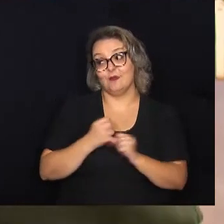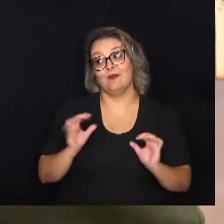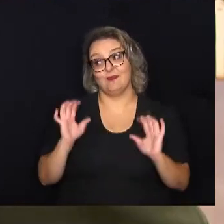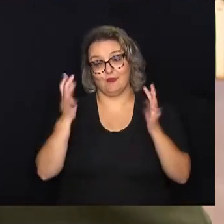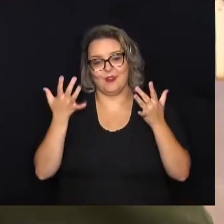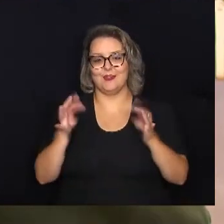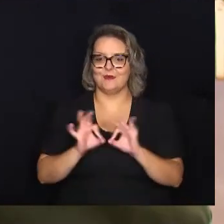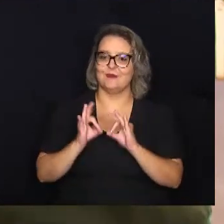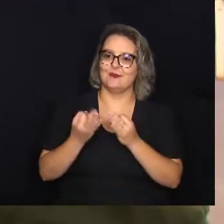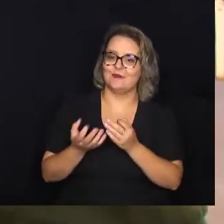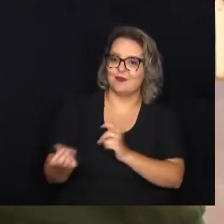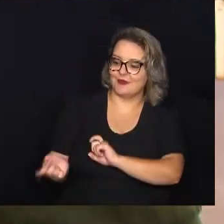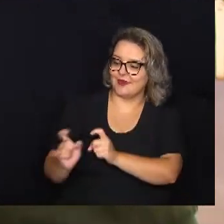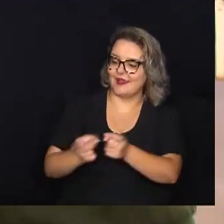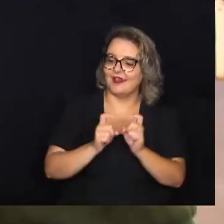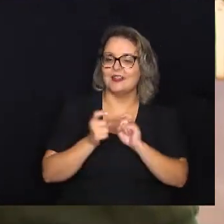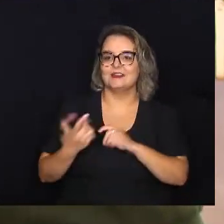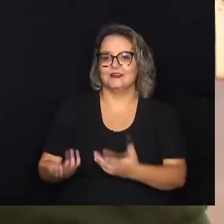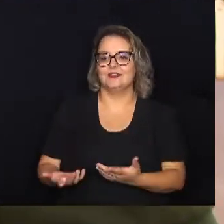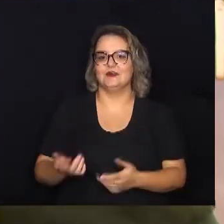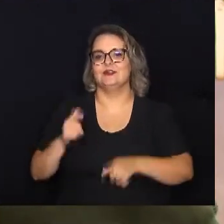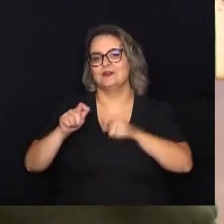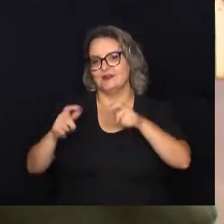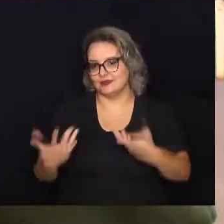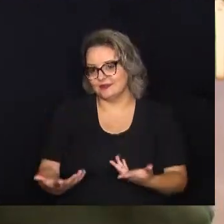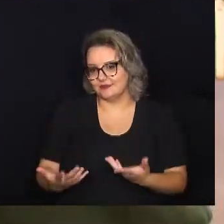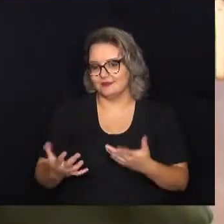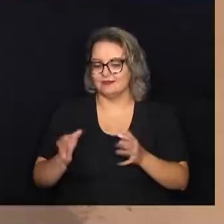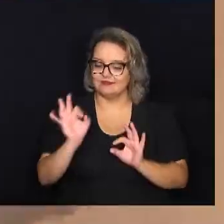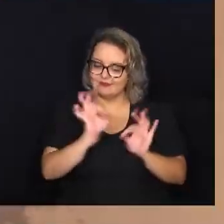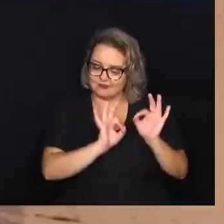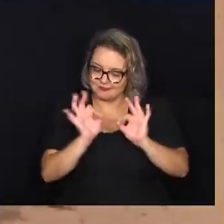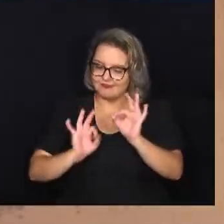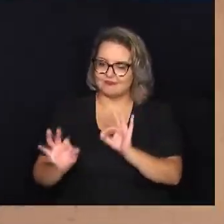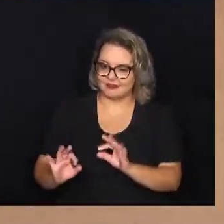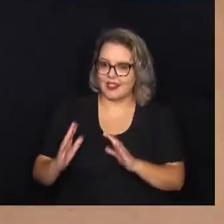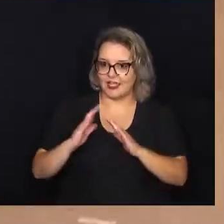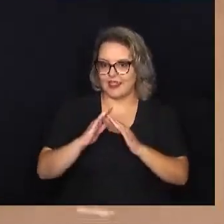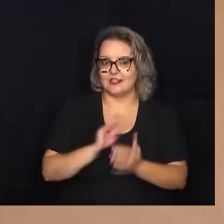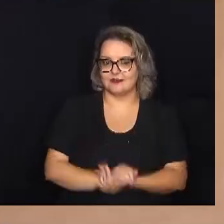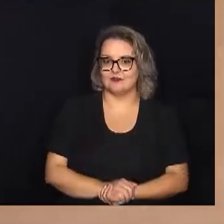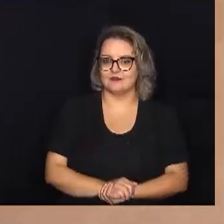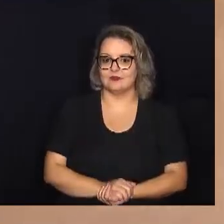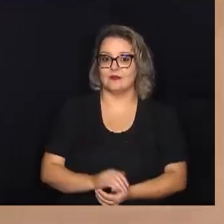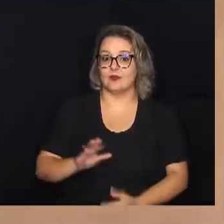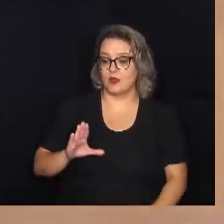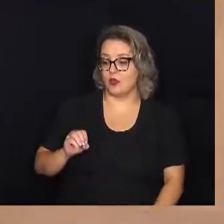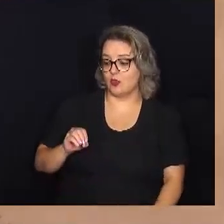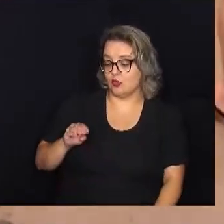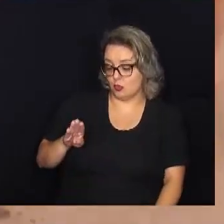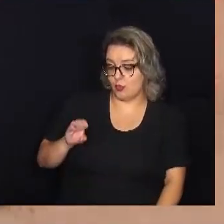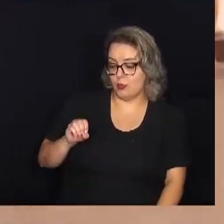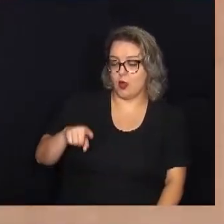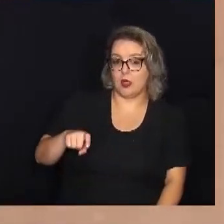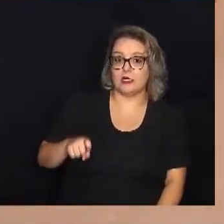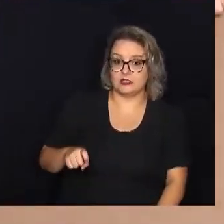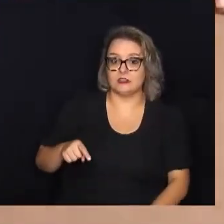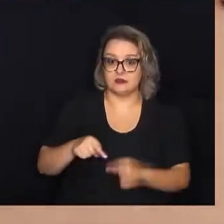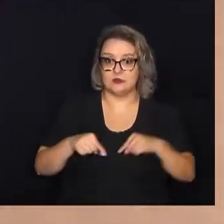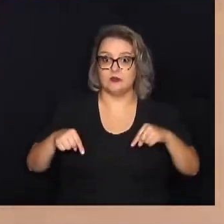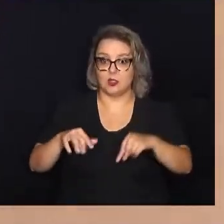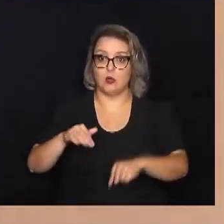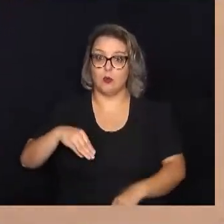a família se reúne, então o pessoal acaba enfeitando mais a casa. No box da família do Malcom, as poinsétias, também